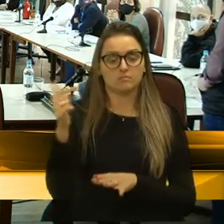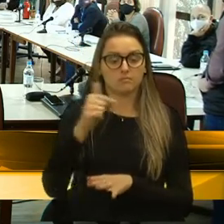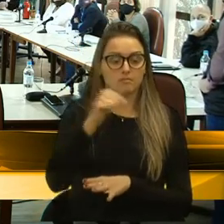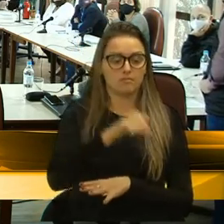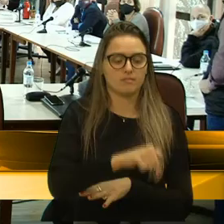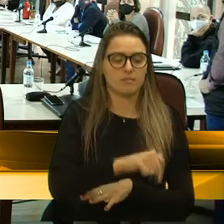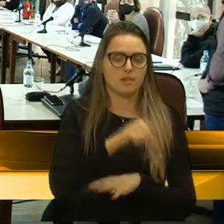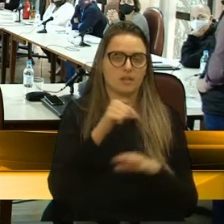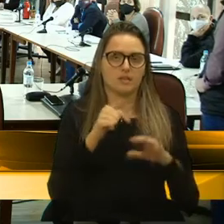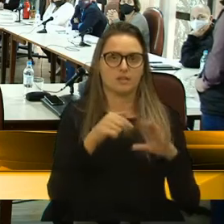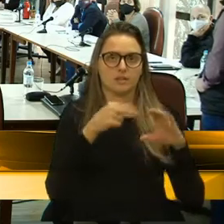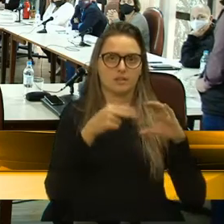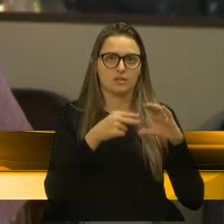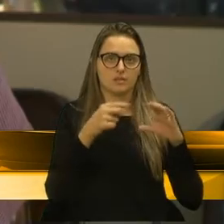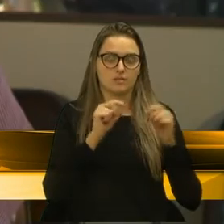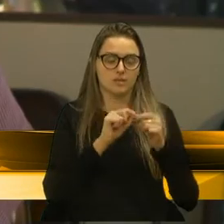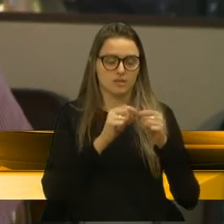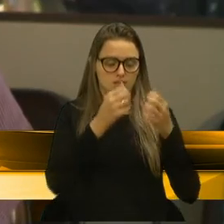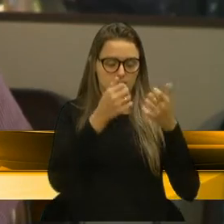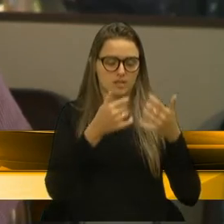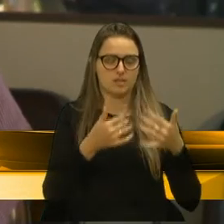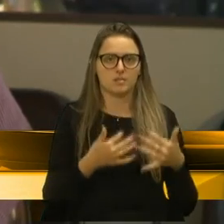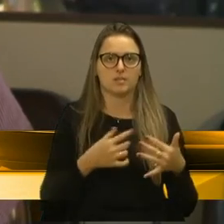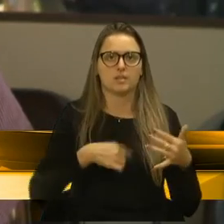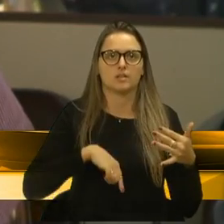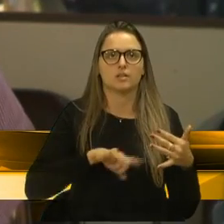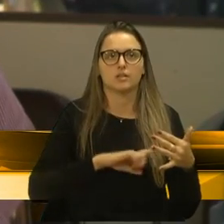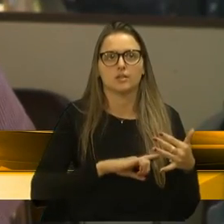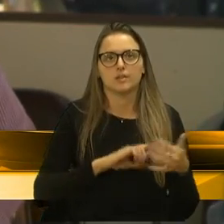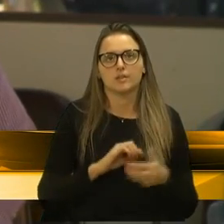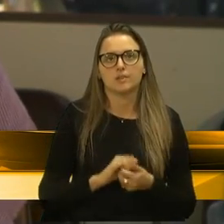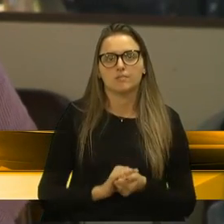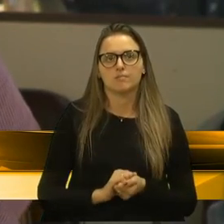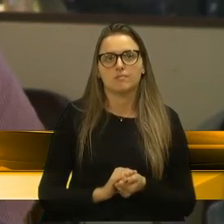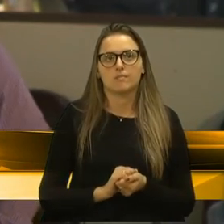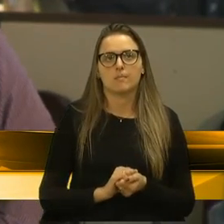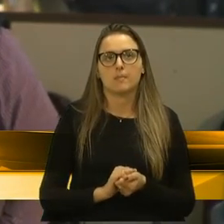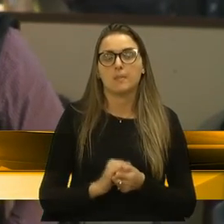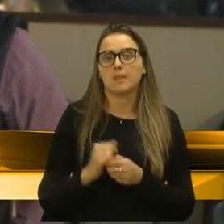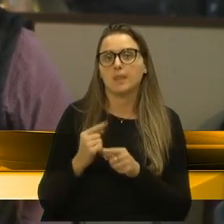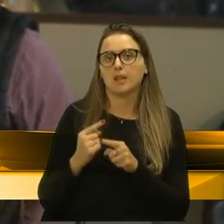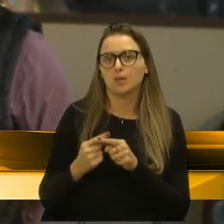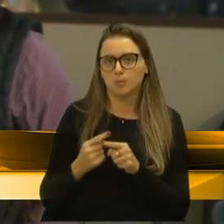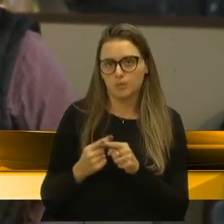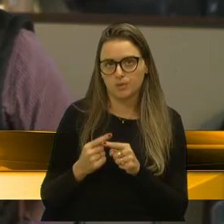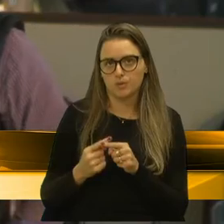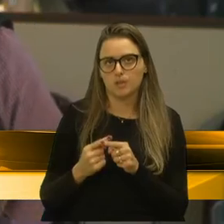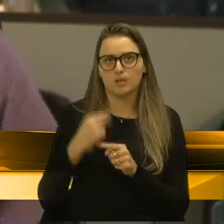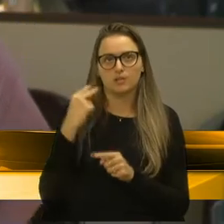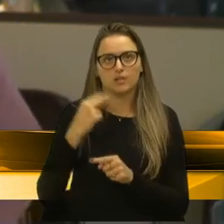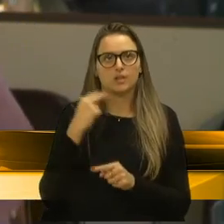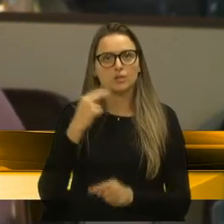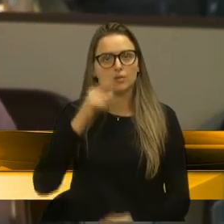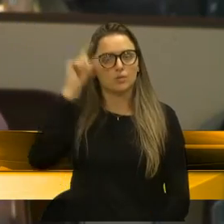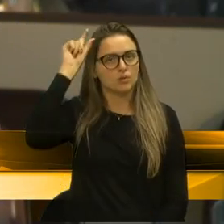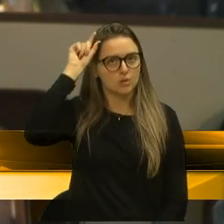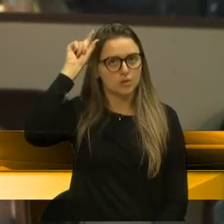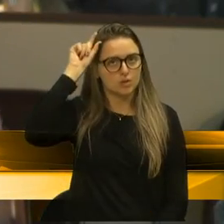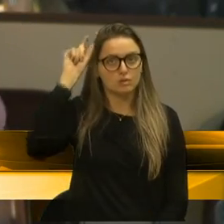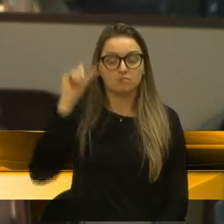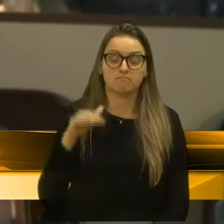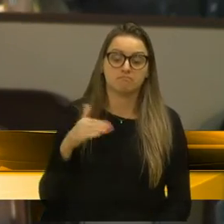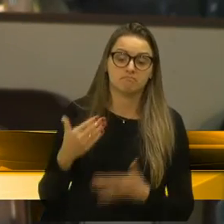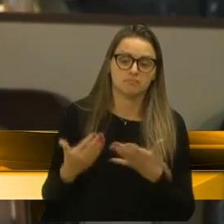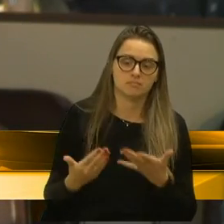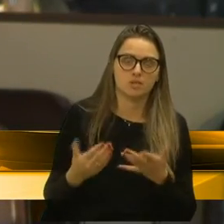trazer informações para nós. Até porque, vereador Francisco Guerra, talvez